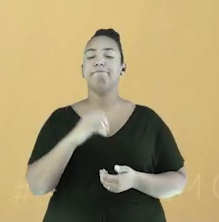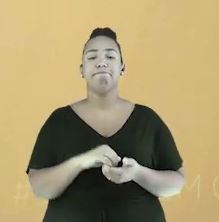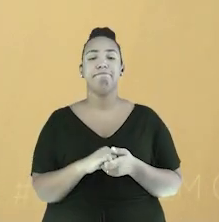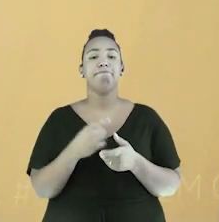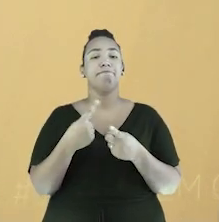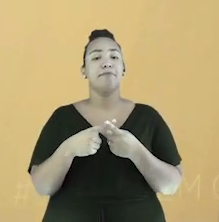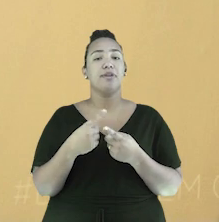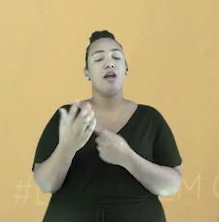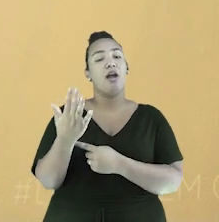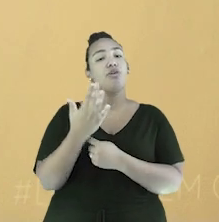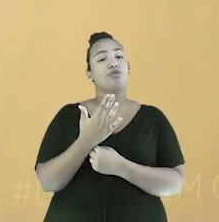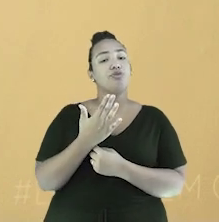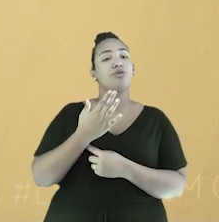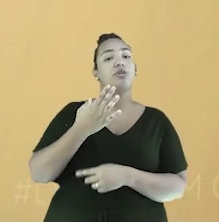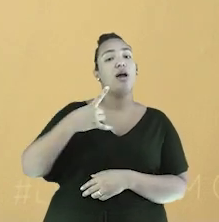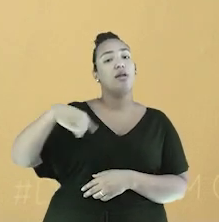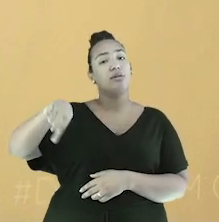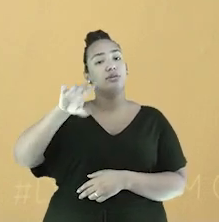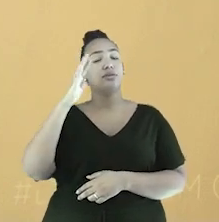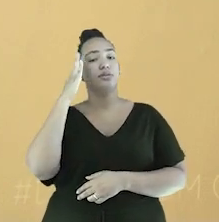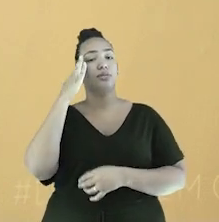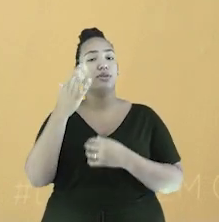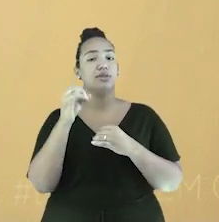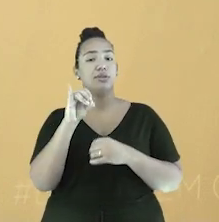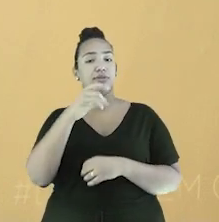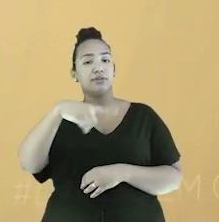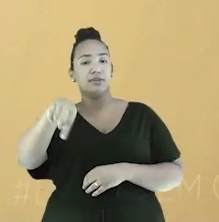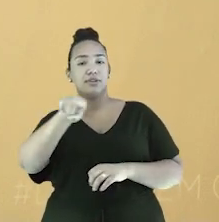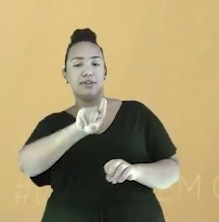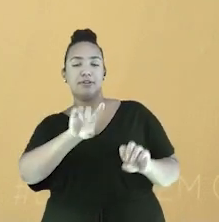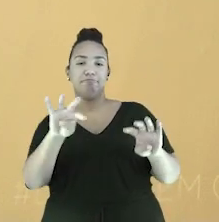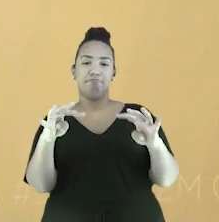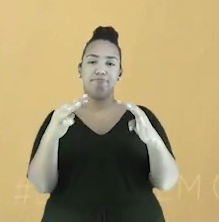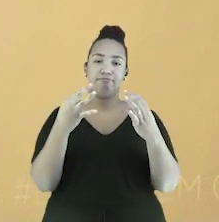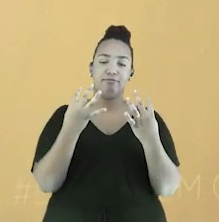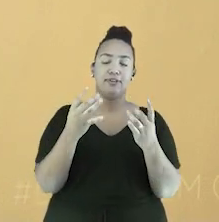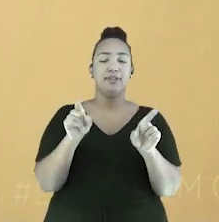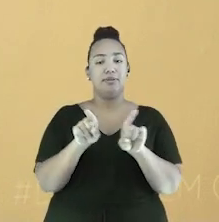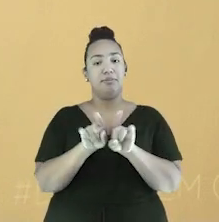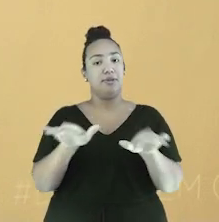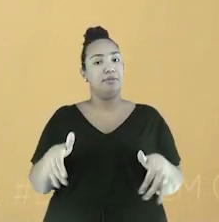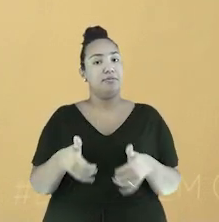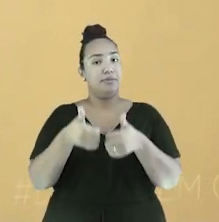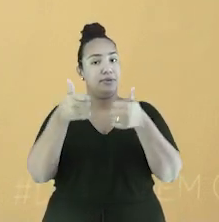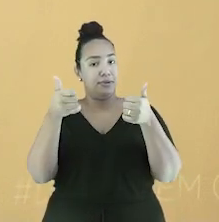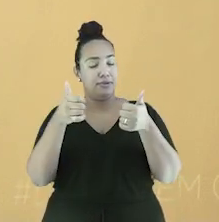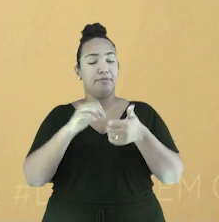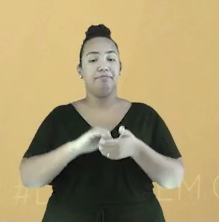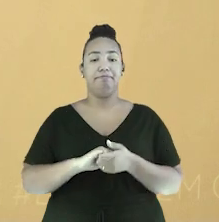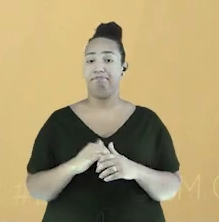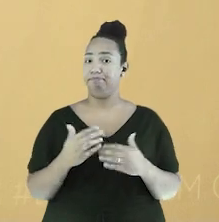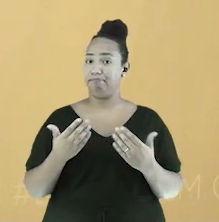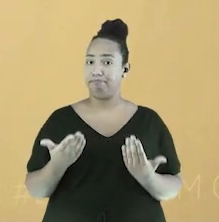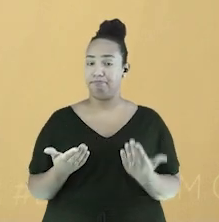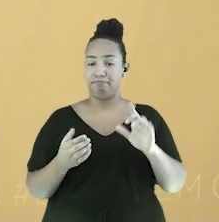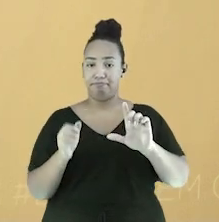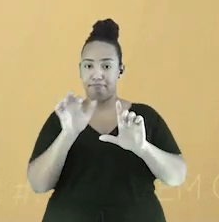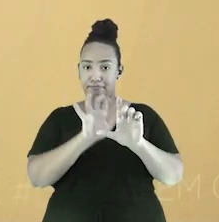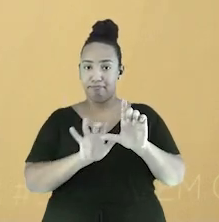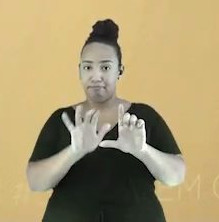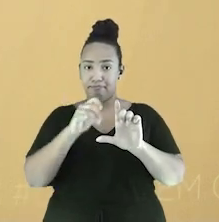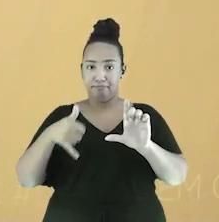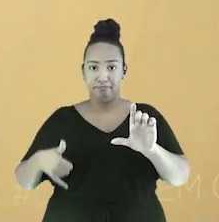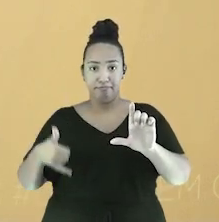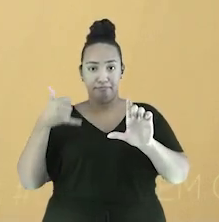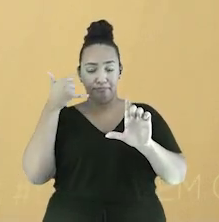Ela nos ajuda a saber o alcance do nosso programa e nos permite melhorar a cada dia. Então aponte a câmera do seu celular para esse QR